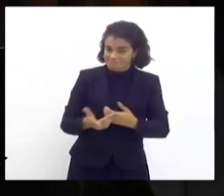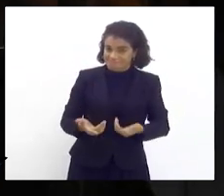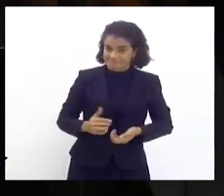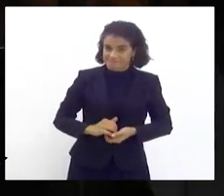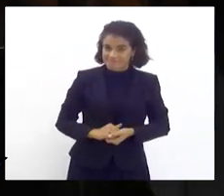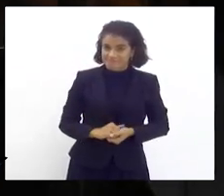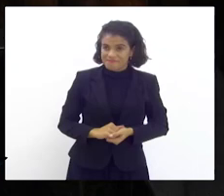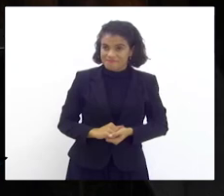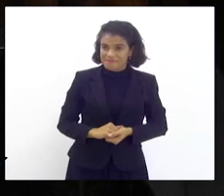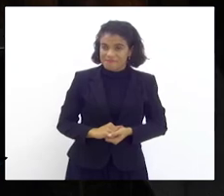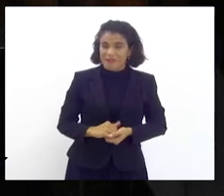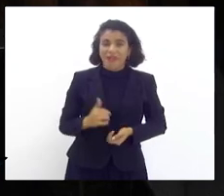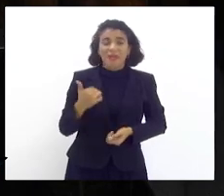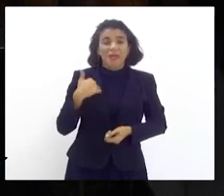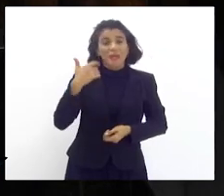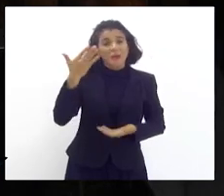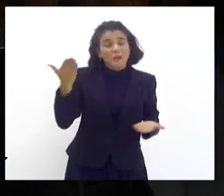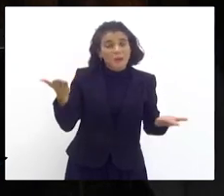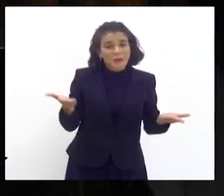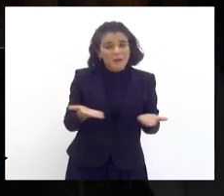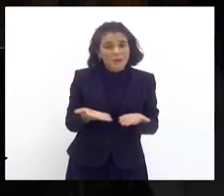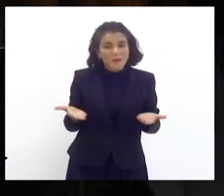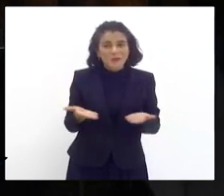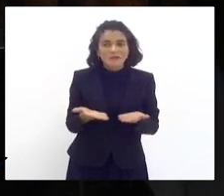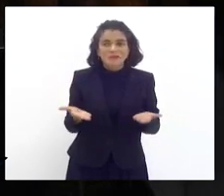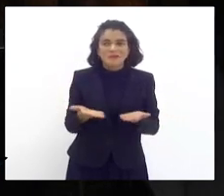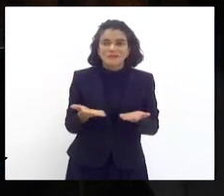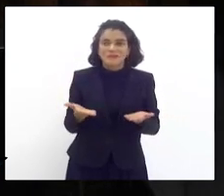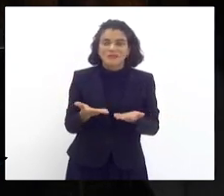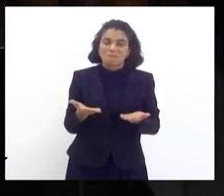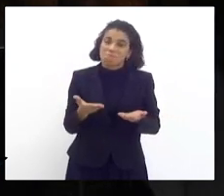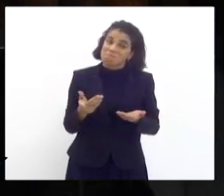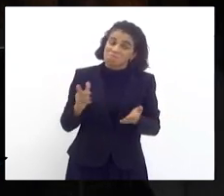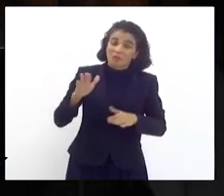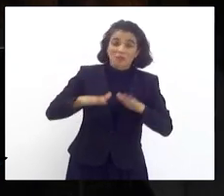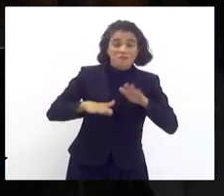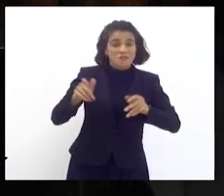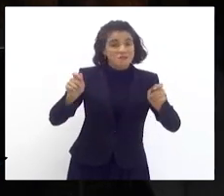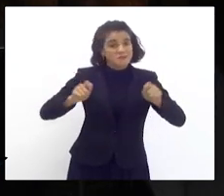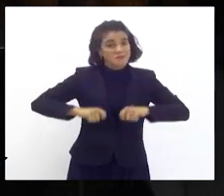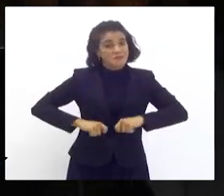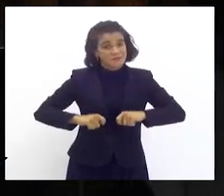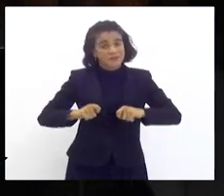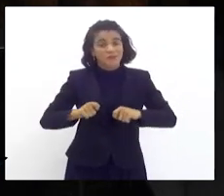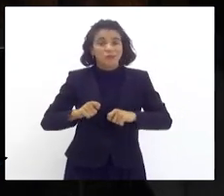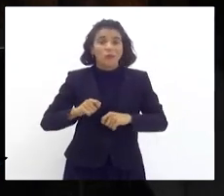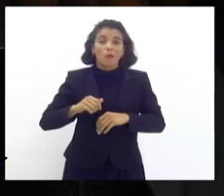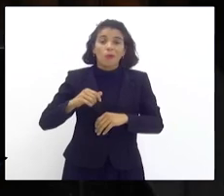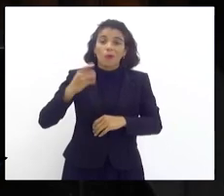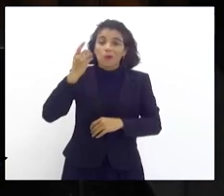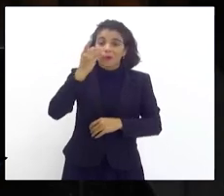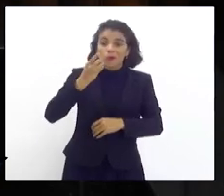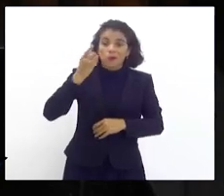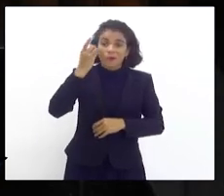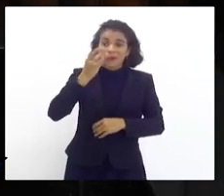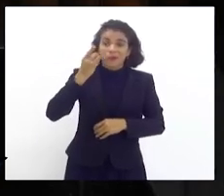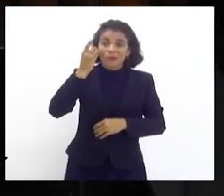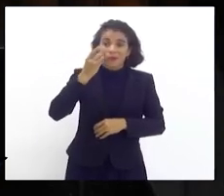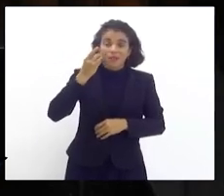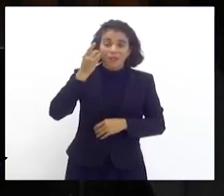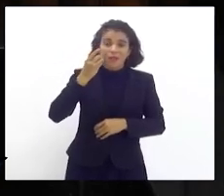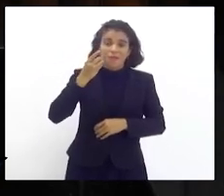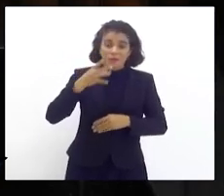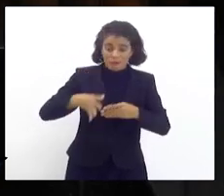eu sou hoje, possivelmente, o deputado que